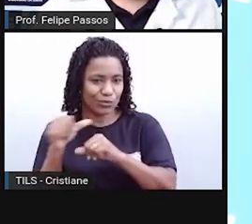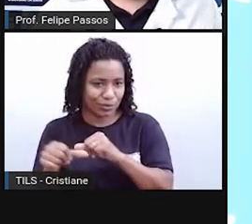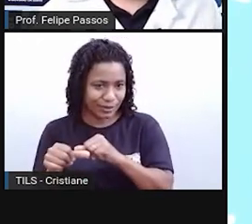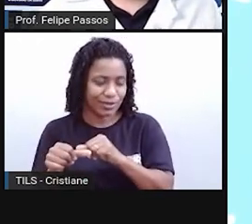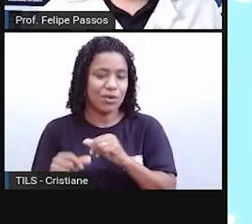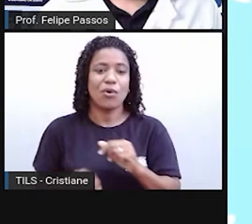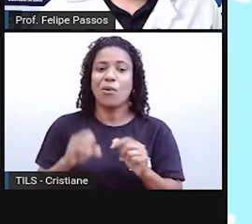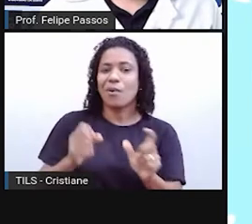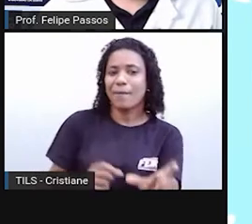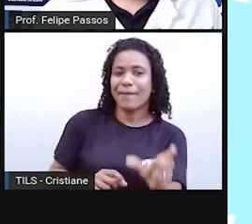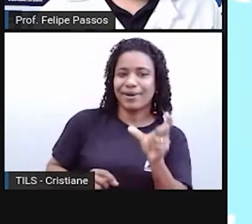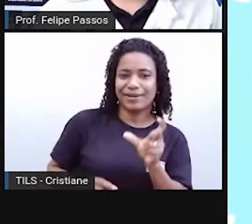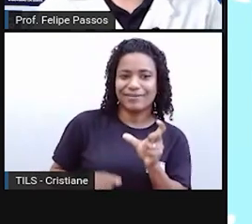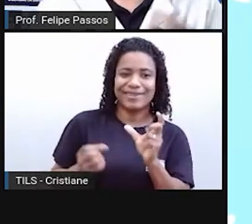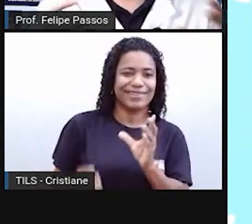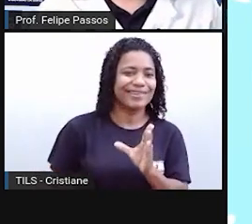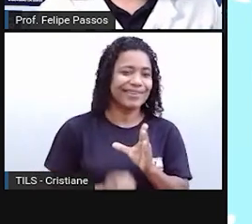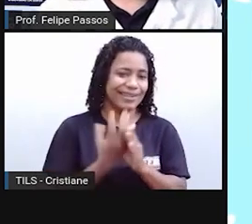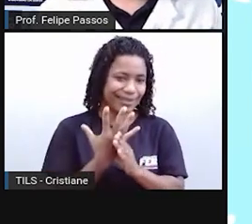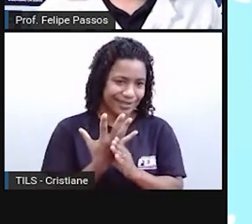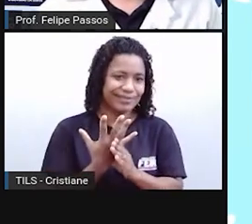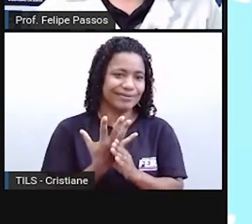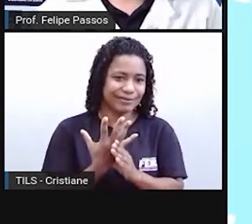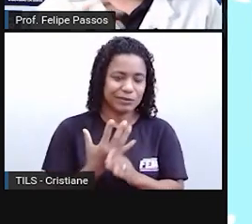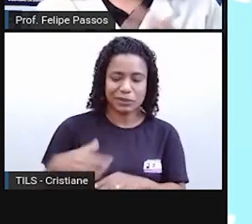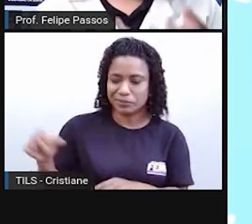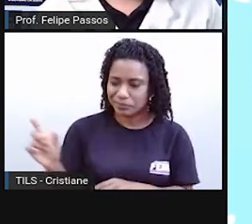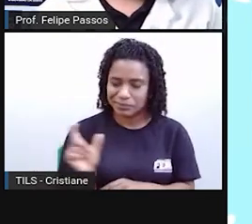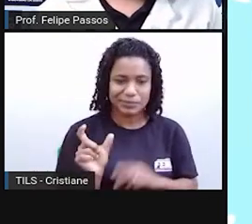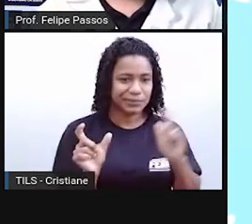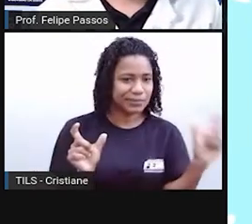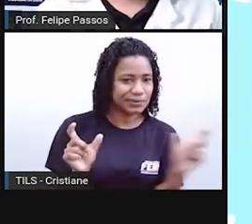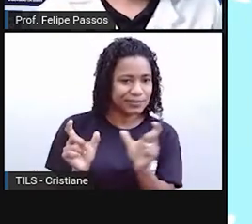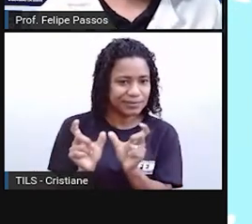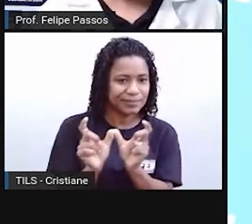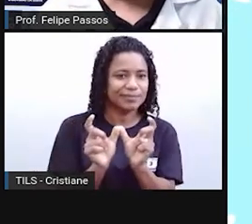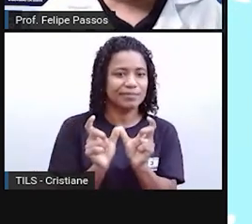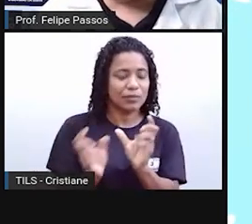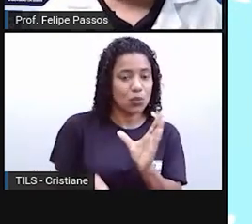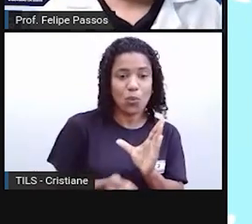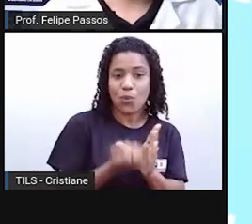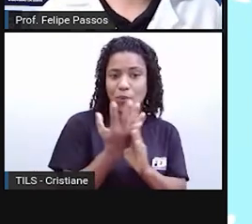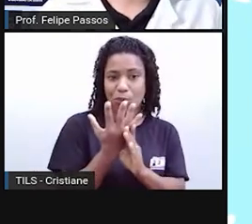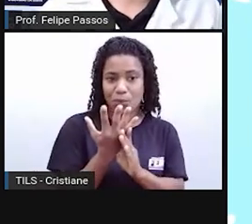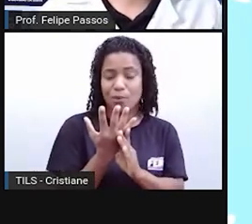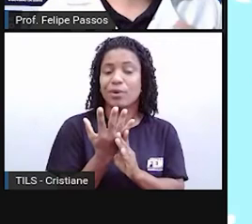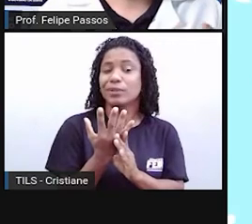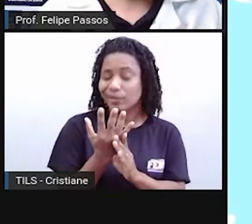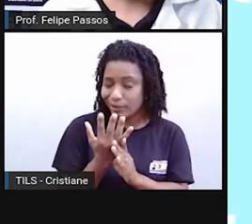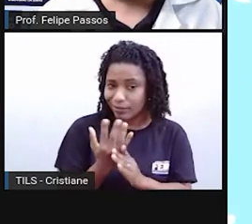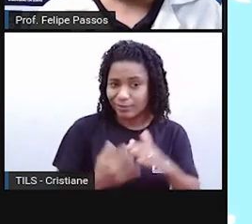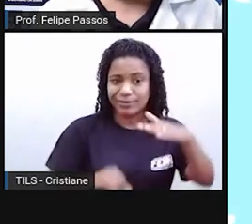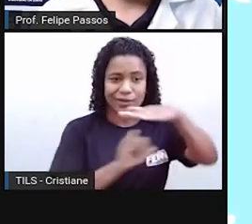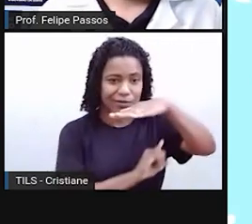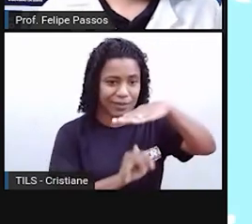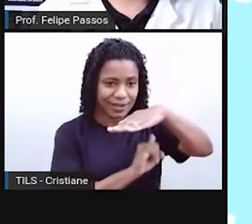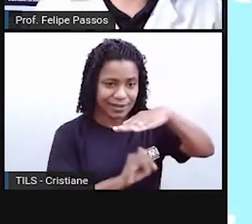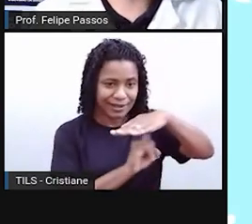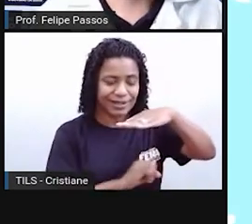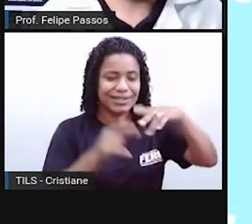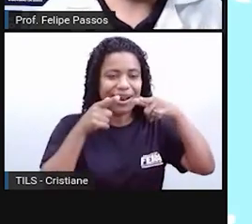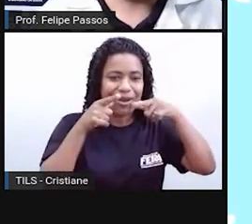ela é criada. Ela é uma junção de palavras que a gente, no dia a dia, no coloquial, na informalidade,